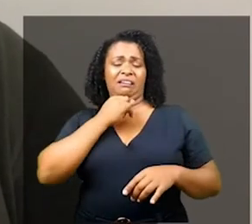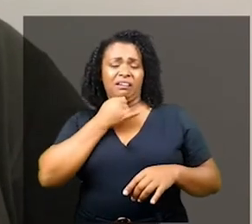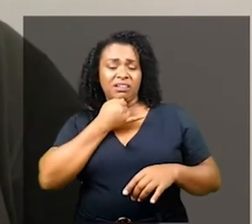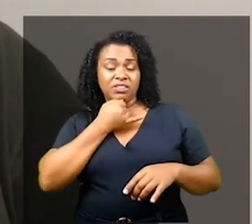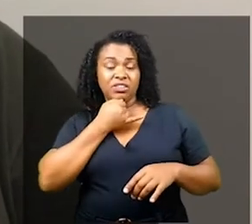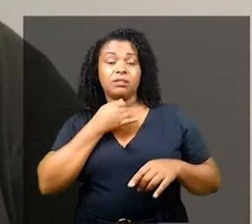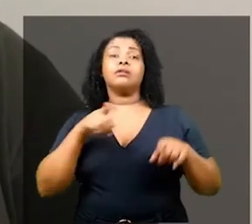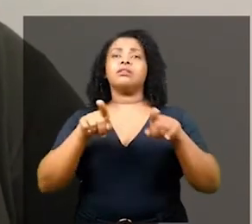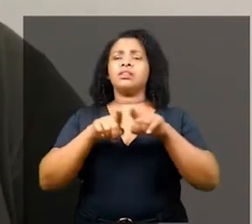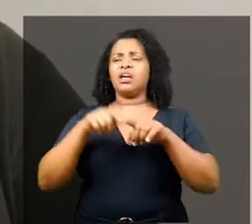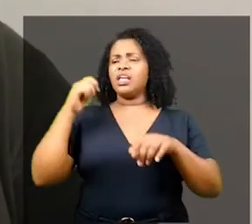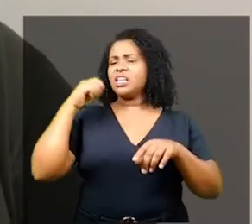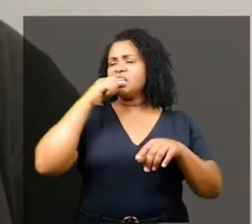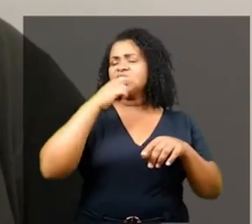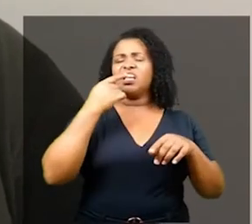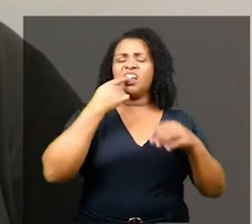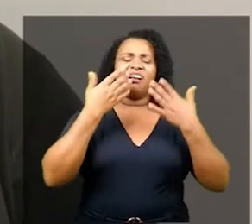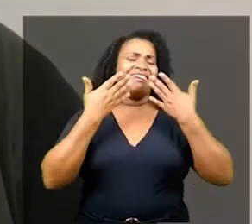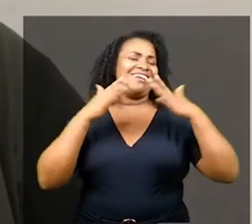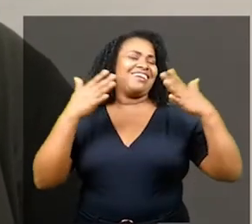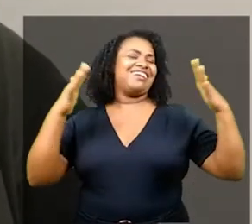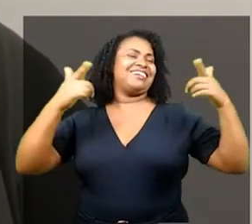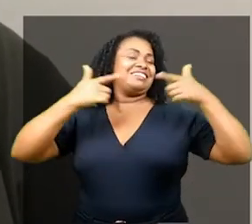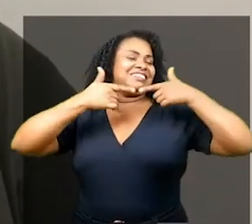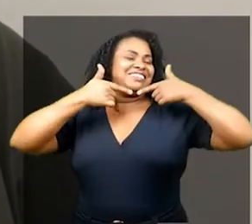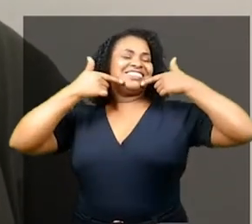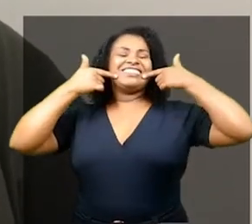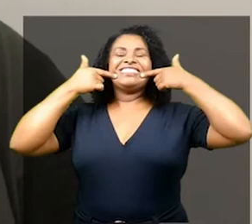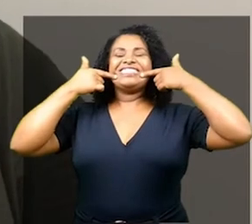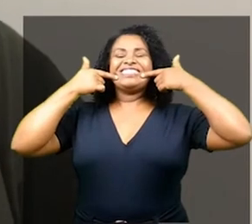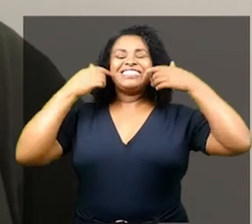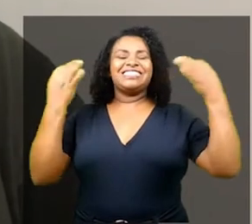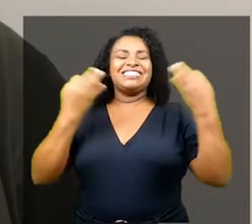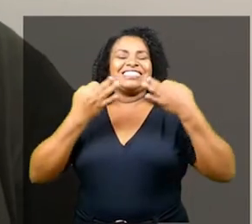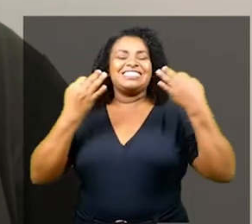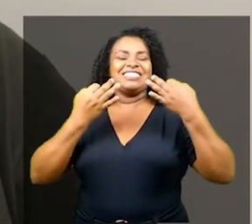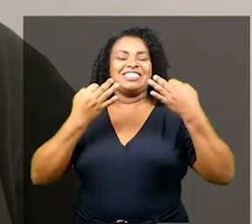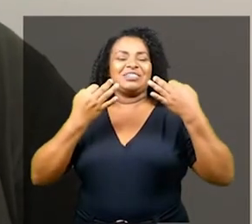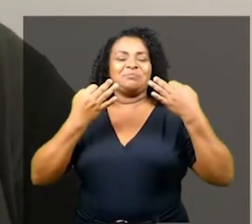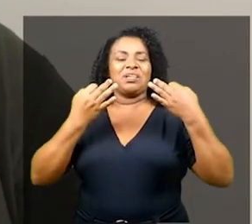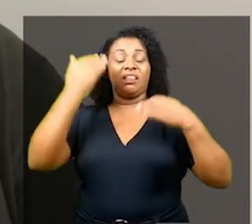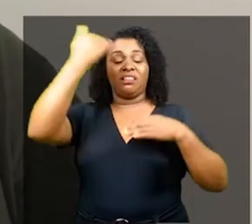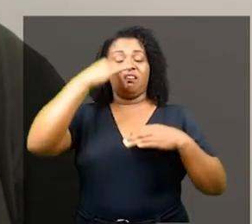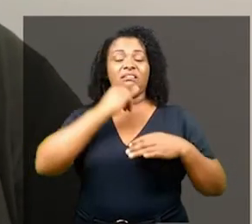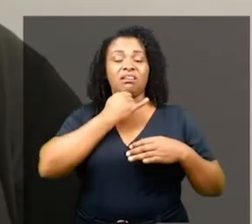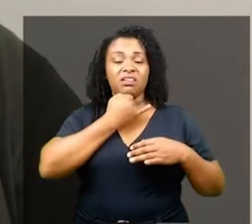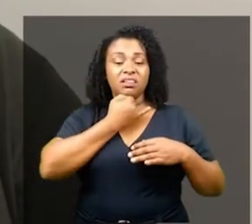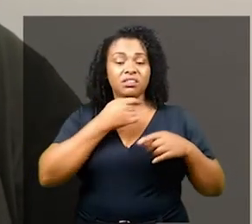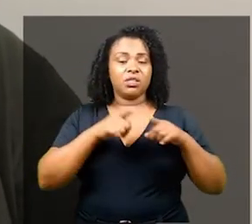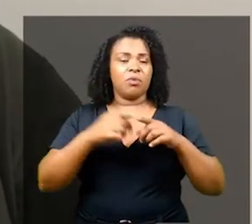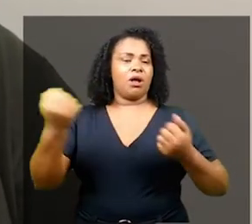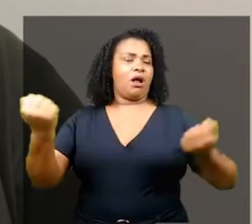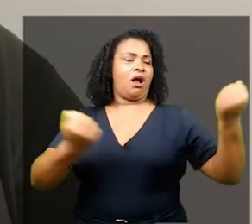dentes para ter o sorriso mais branco que mostram nas redes sociais. Carros importados que não garantem a